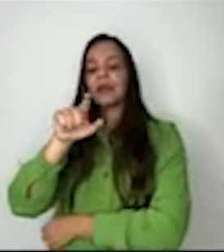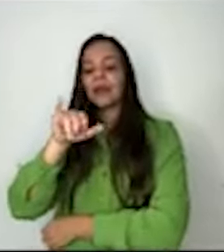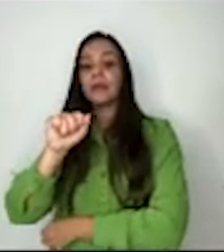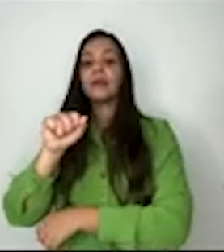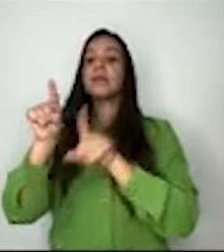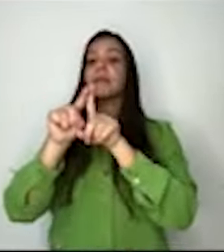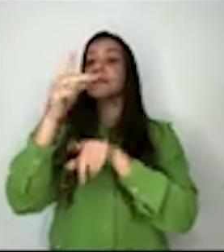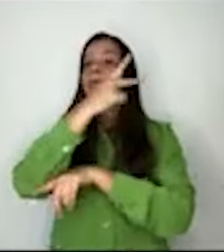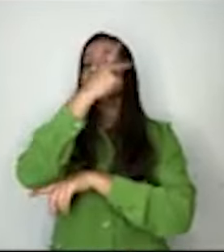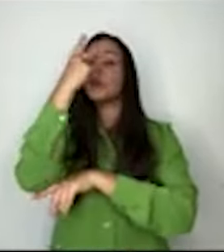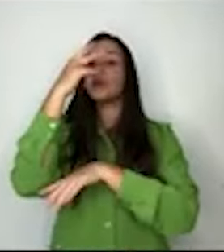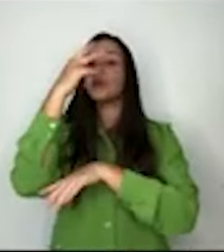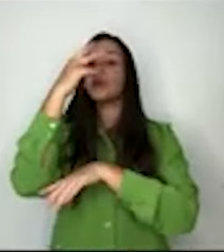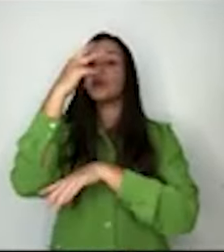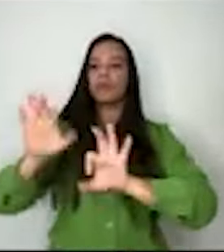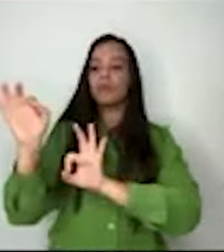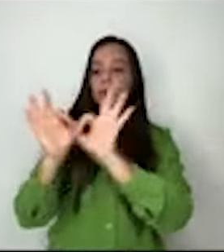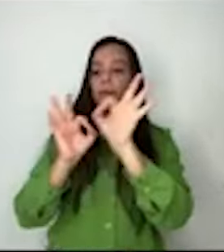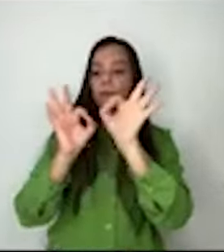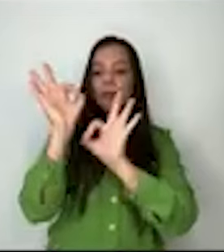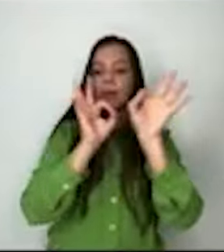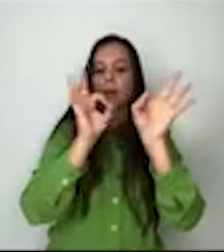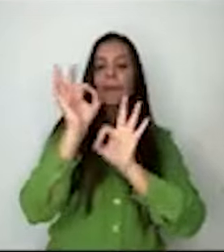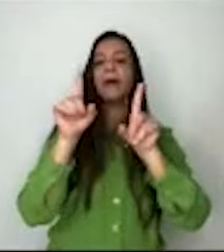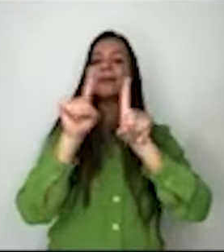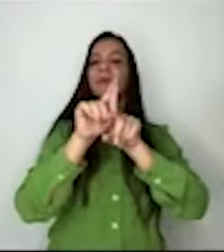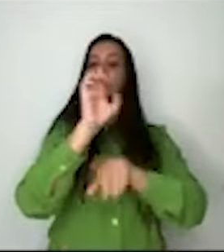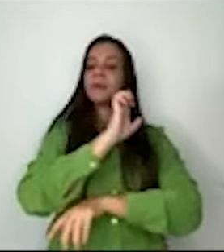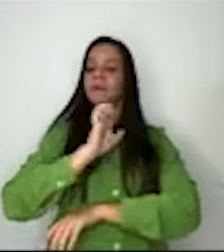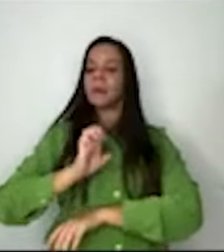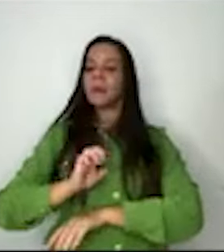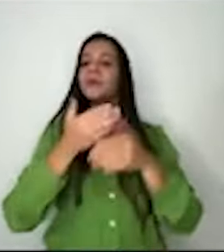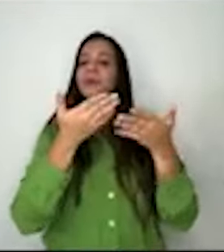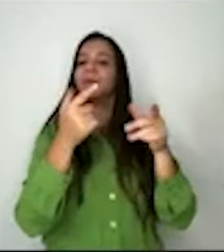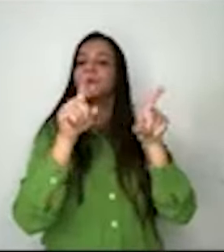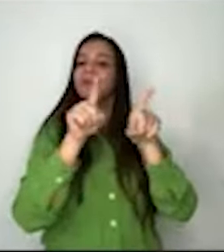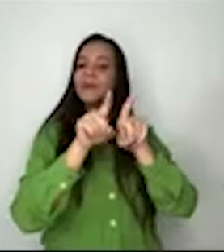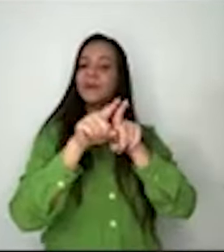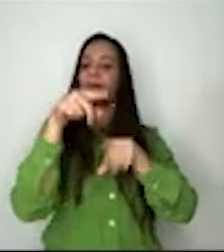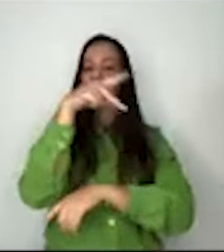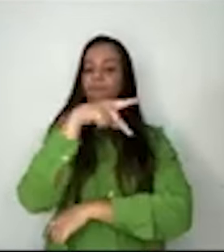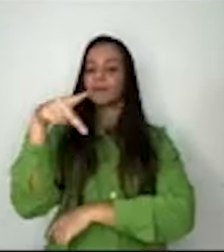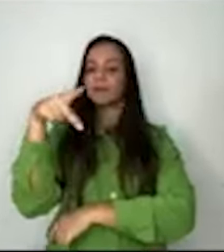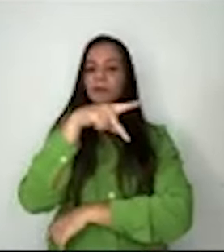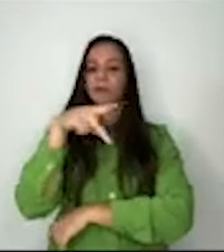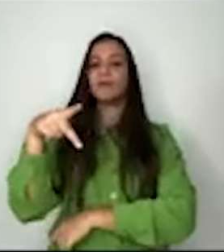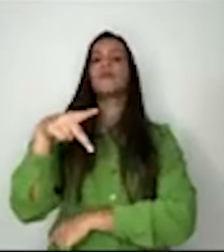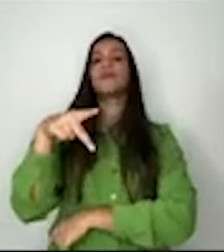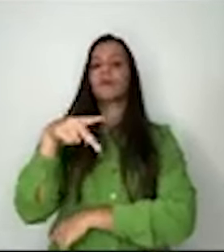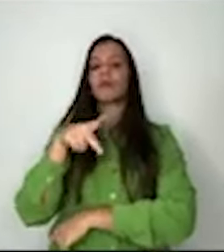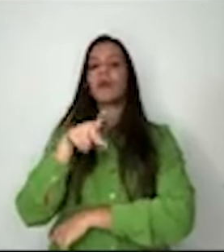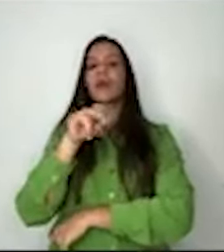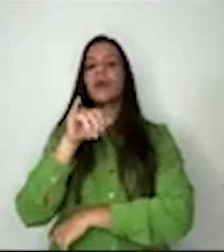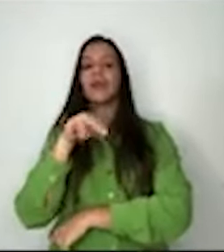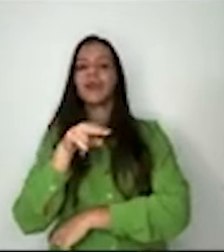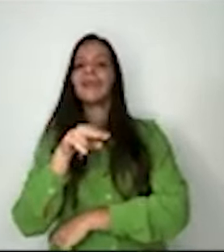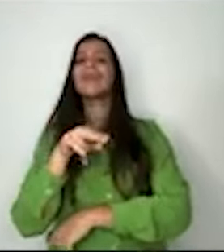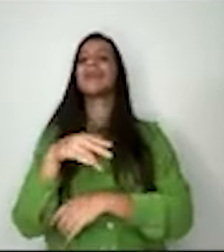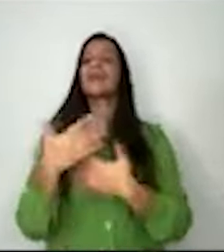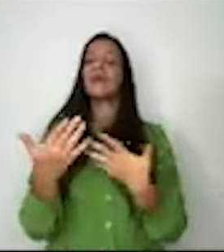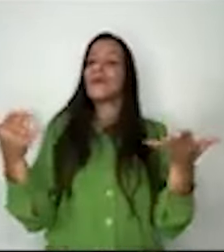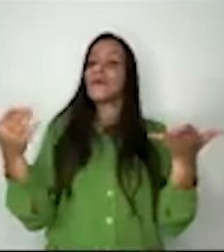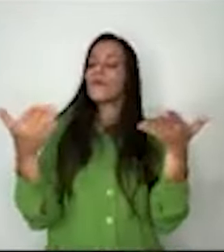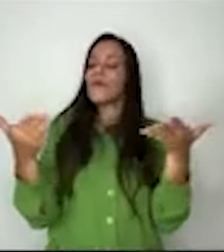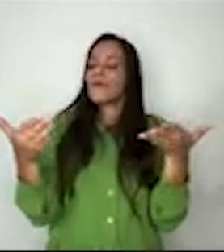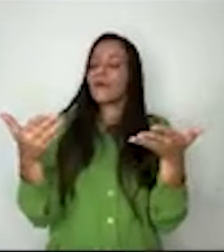cumprimento o embaixador brasileiro Antônio Patriota e cumprimento o professor Tim Powers, prazer e uma alegria estar aqui e